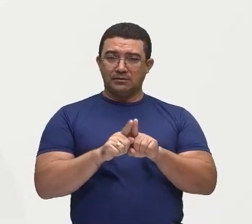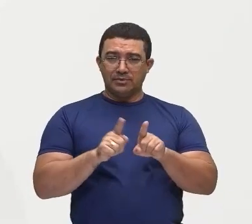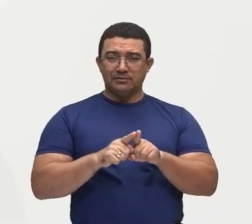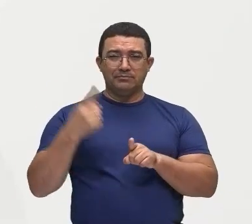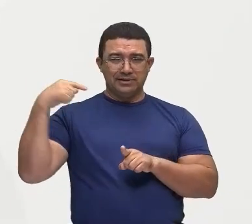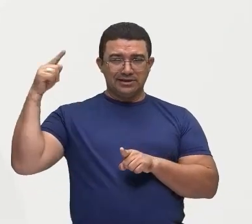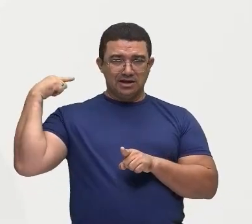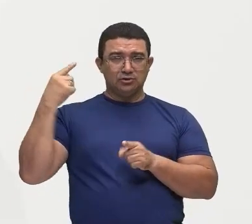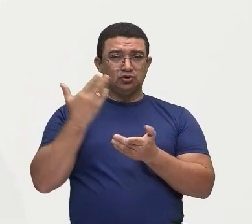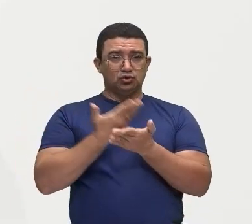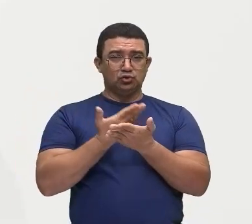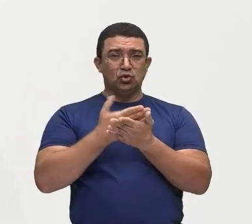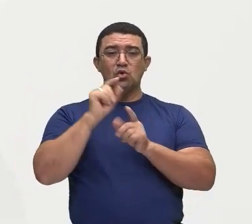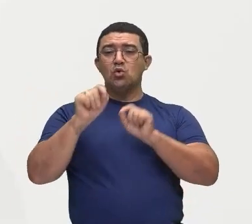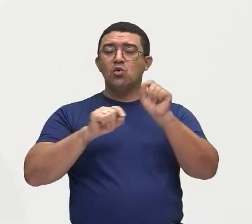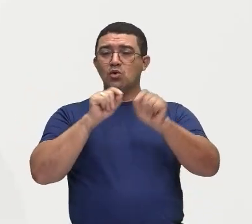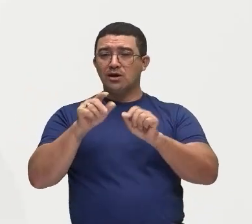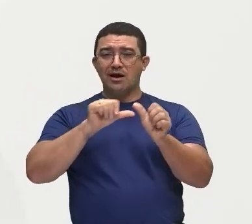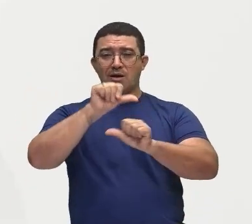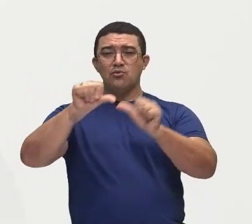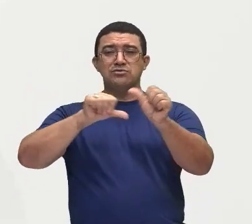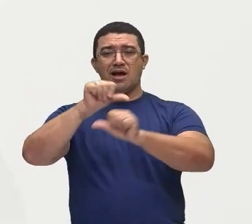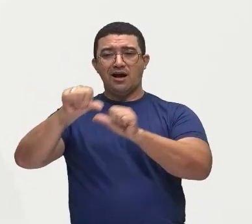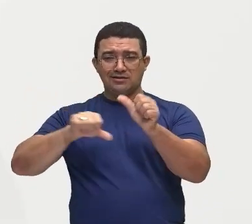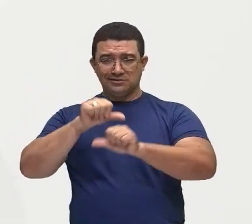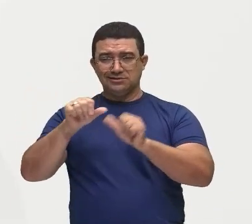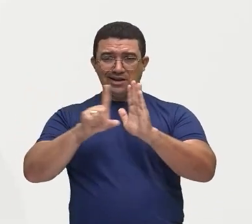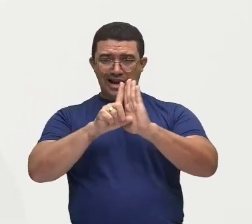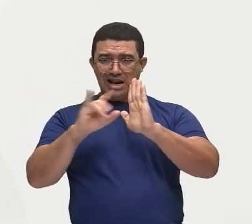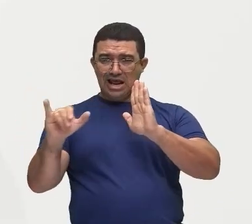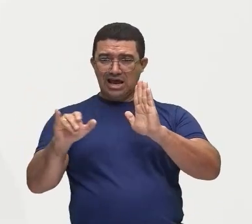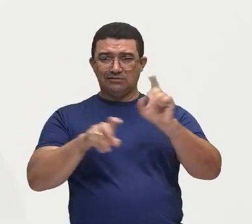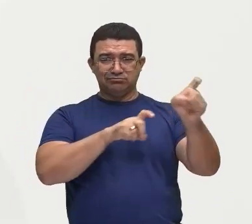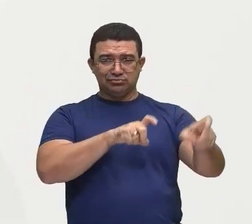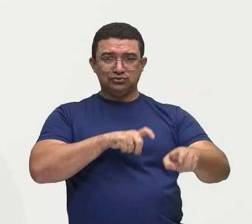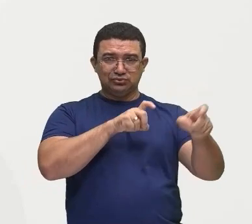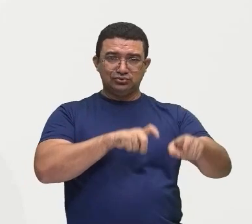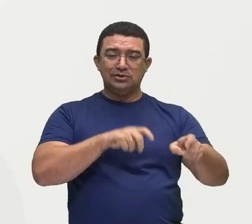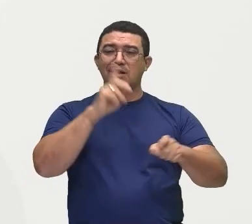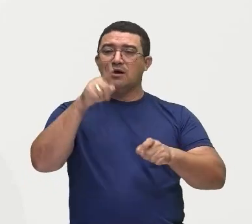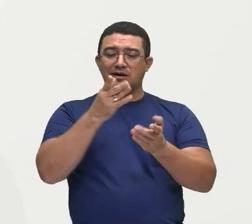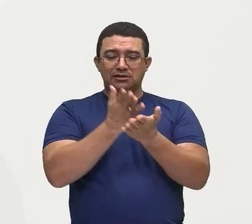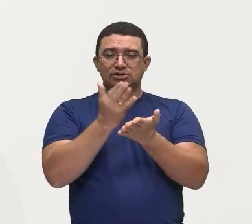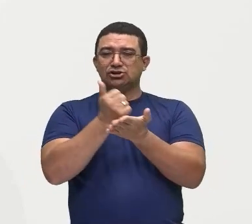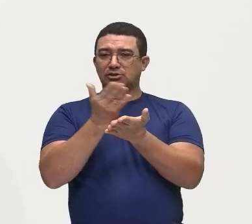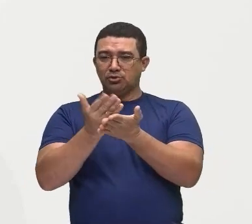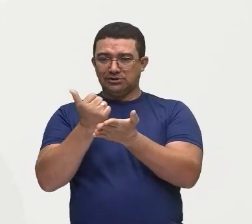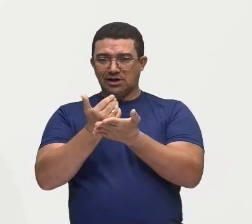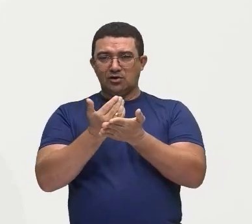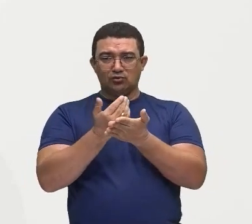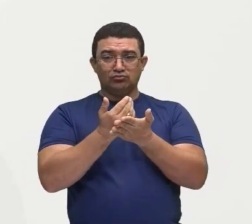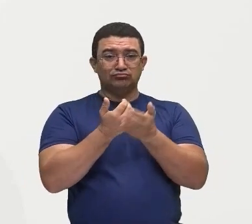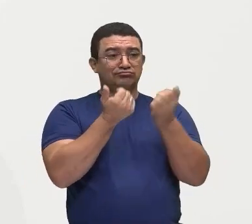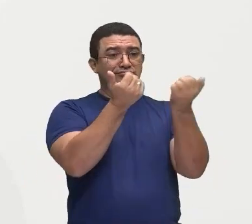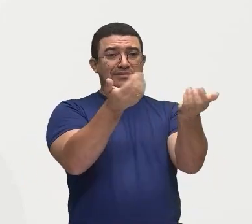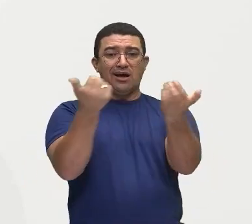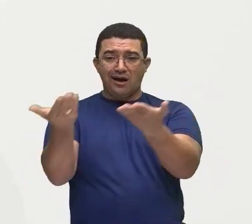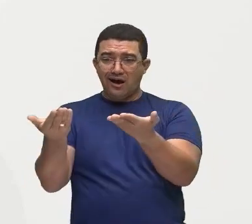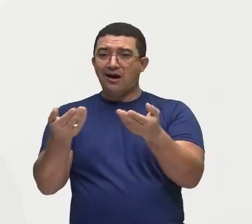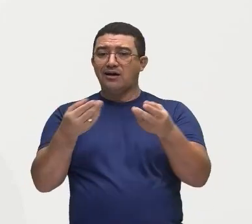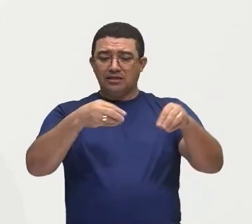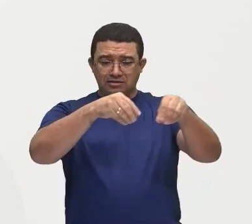nessa unidade, pra gente relembrar que nada mais é que a redistribuição de terra de maneira